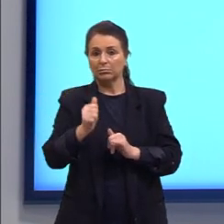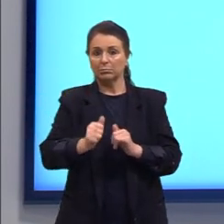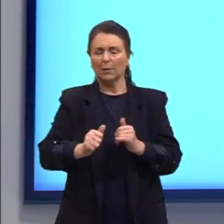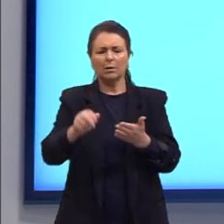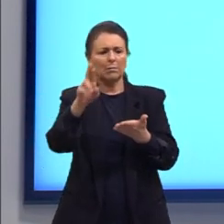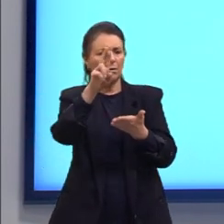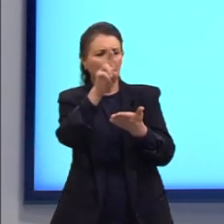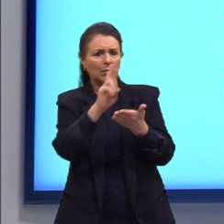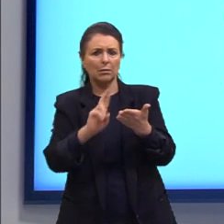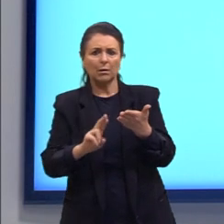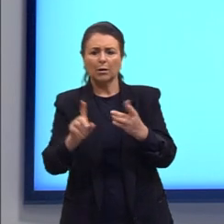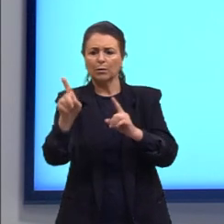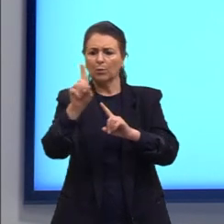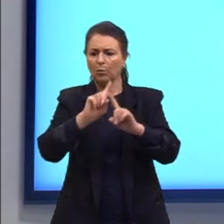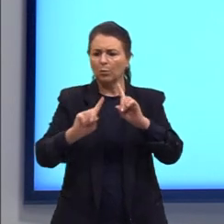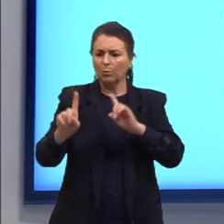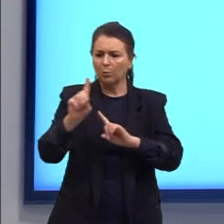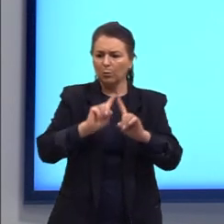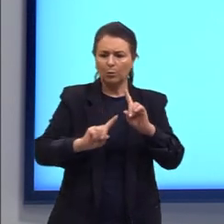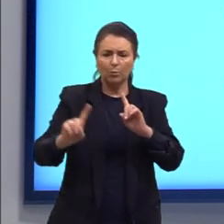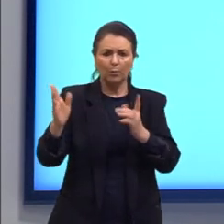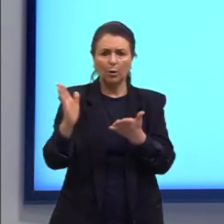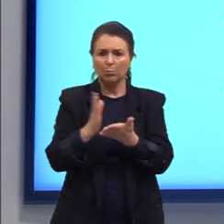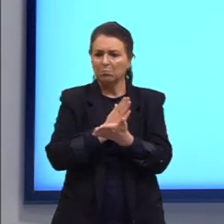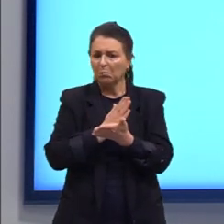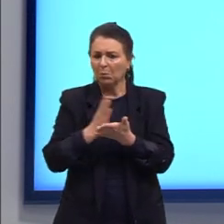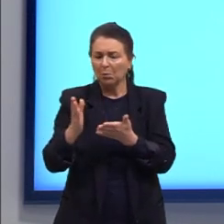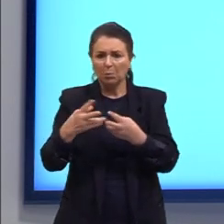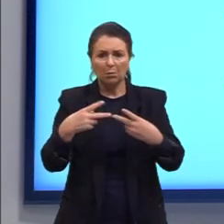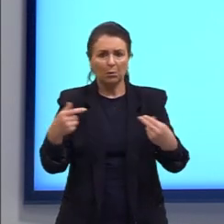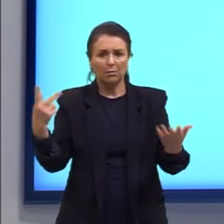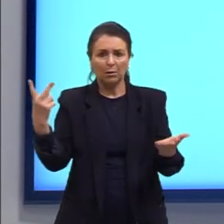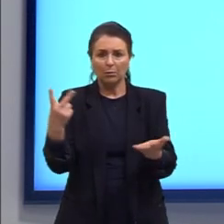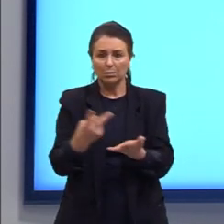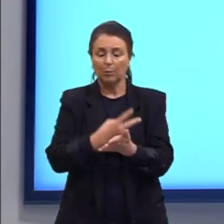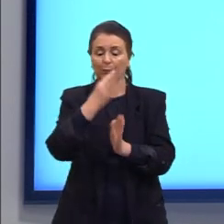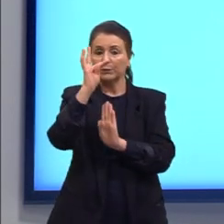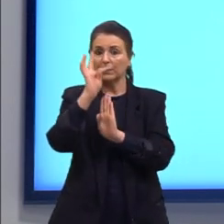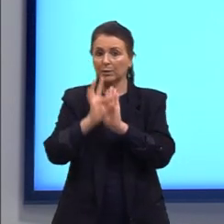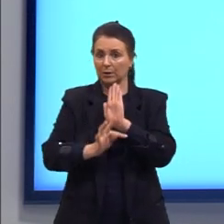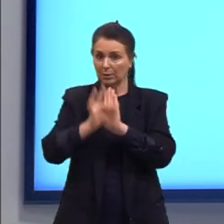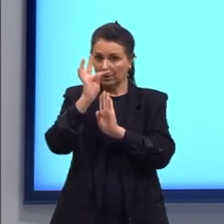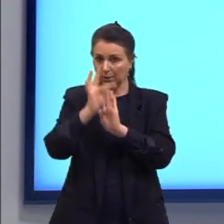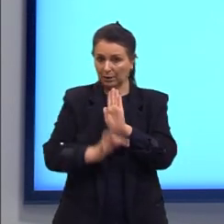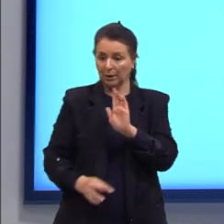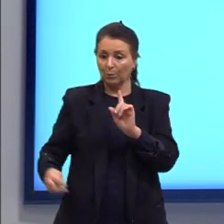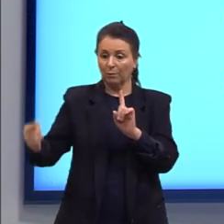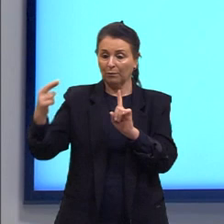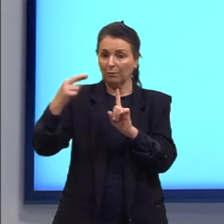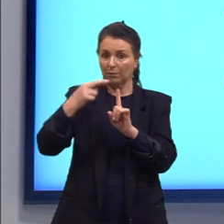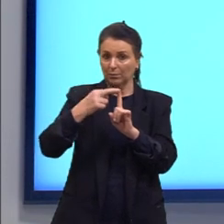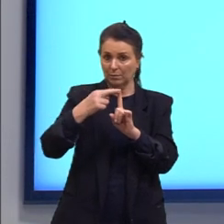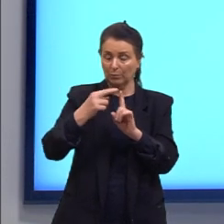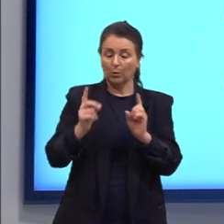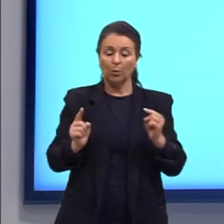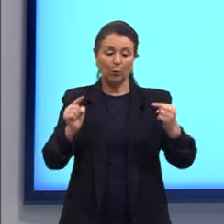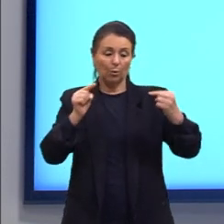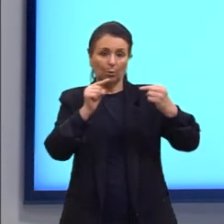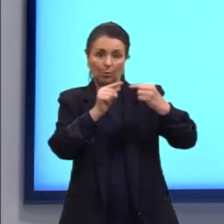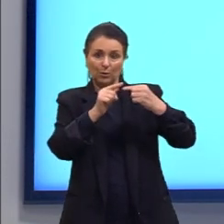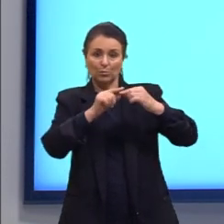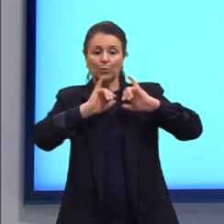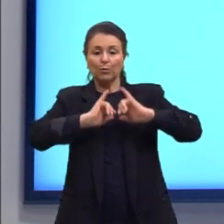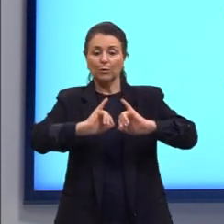algum fato que aconteceu. Esse texto aí vai ter uma função referencial, ou seja, ela tem o objetivo de